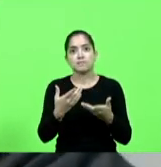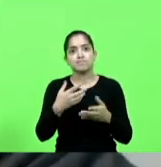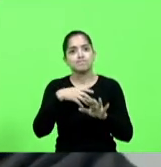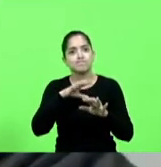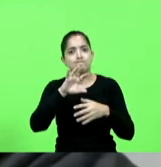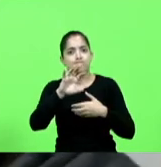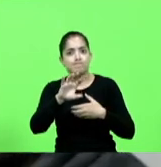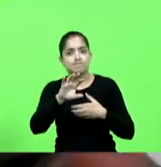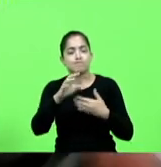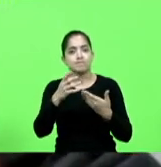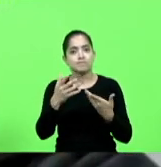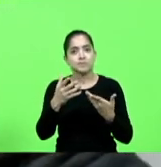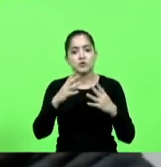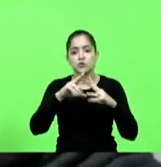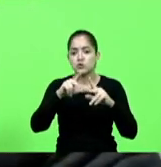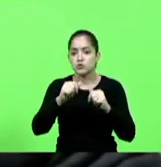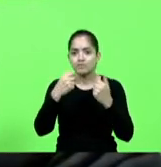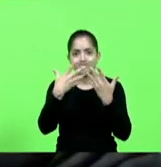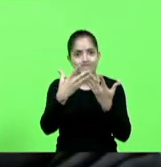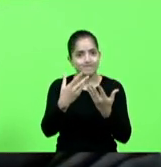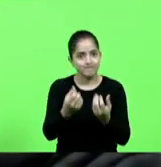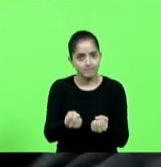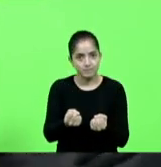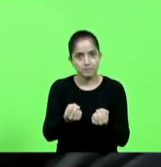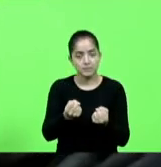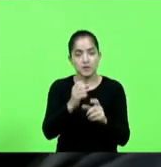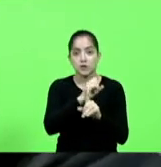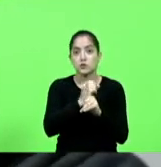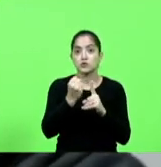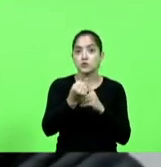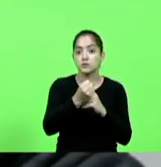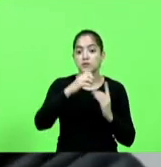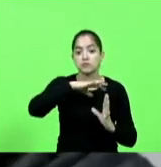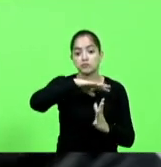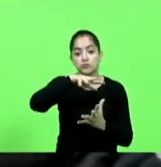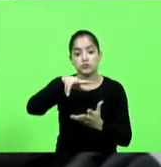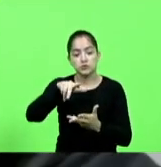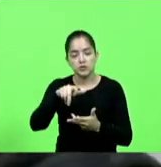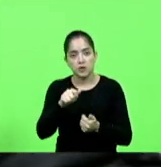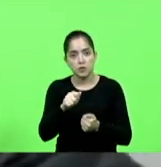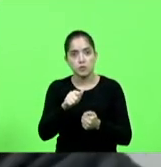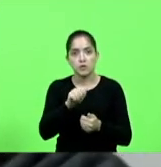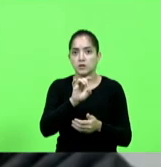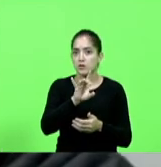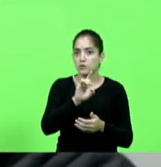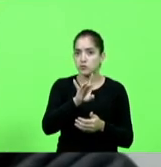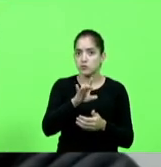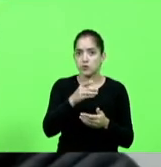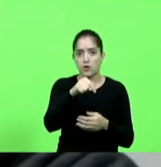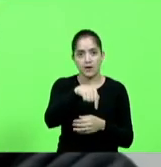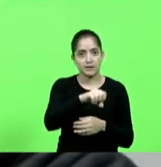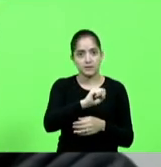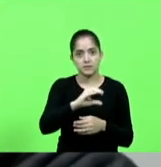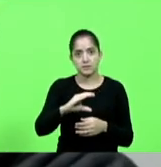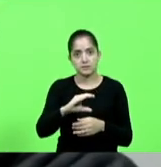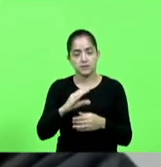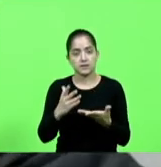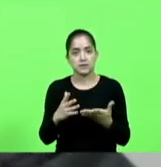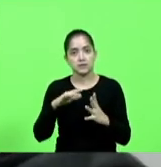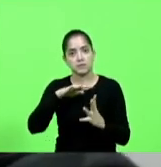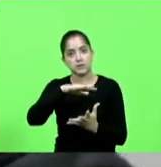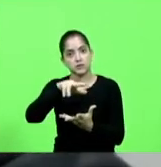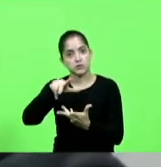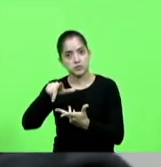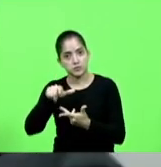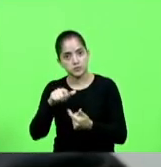de toda a sociedade mundial não só sociedade catarinense mas